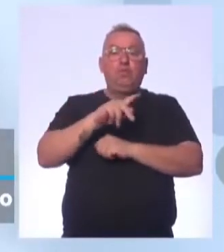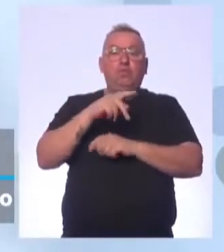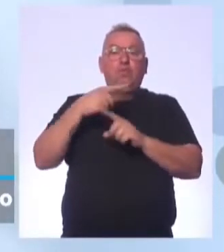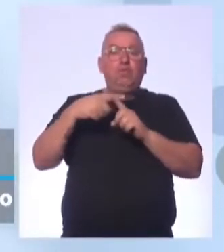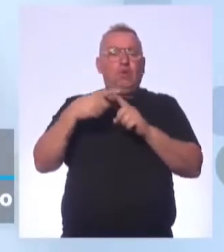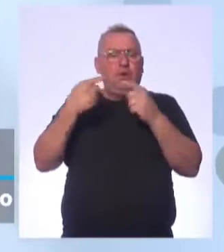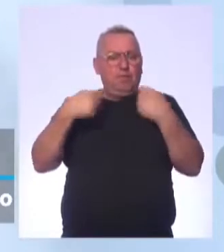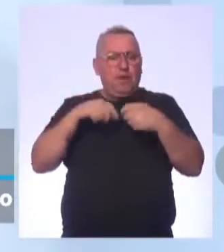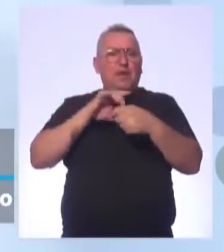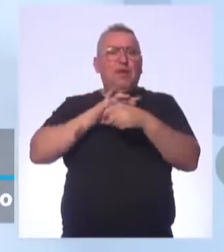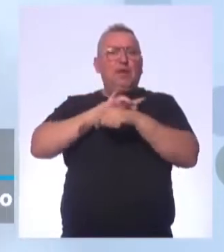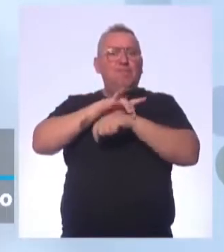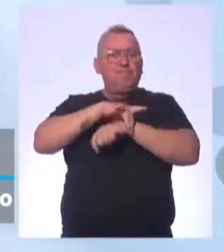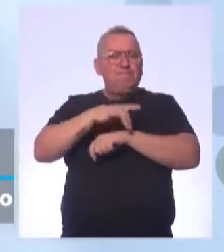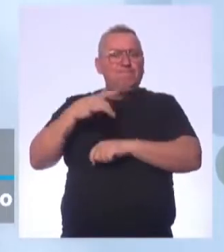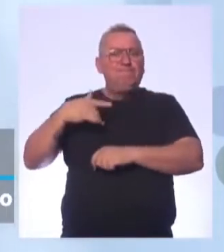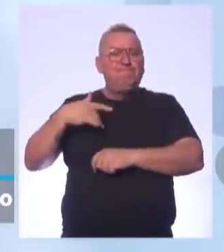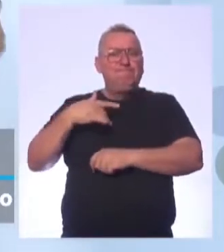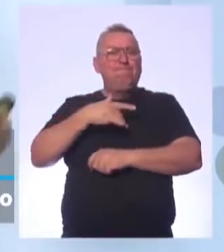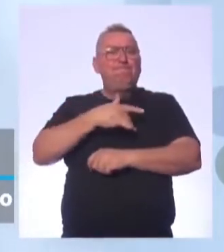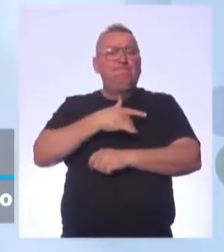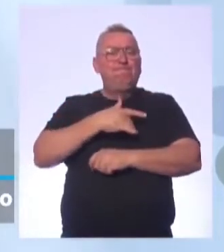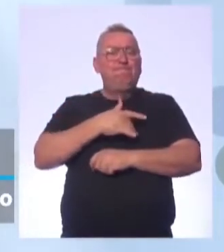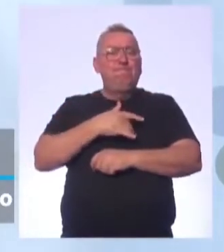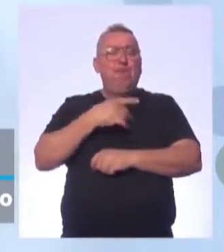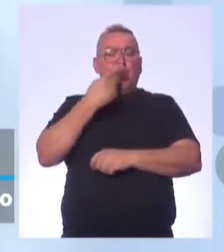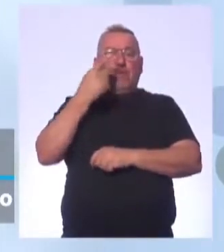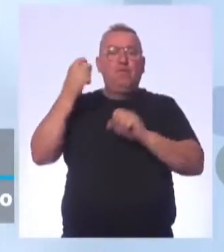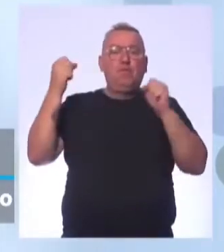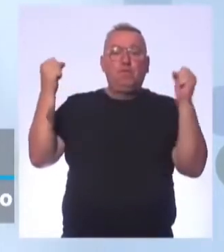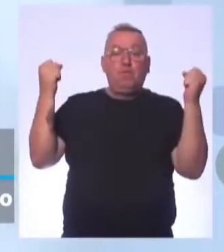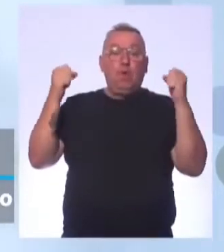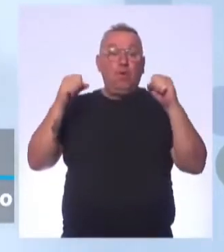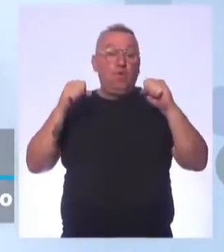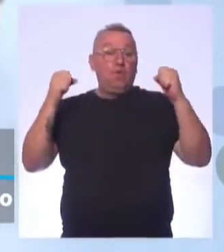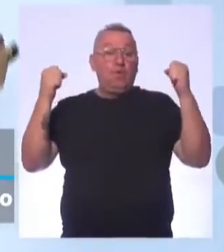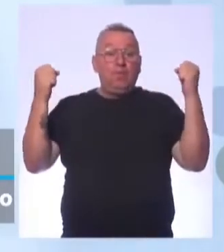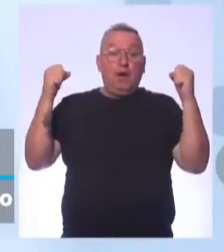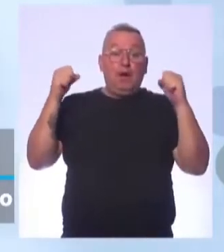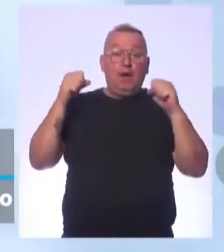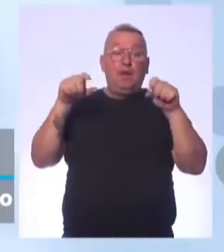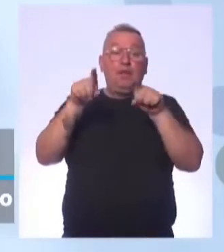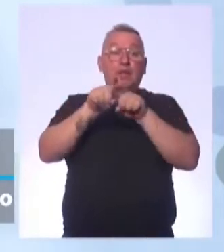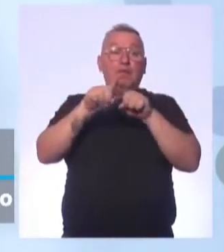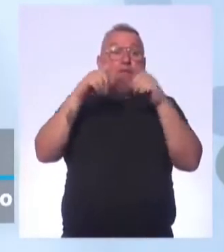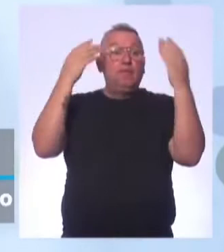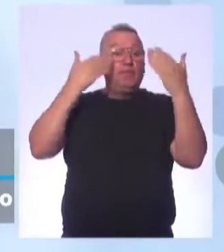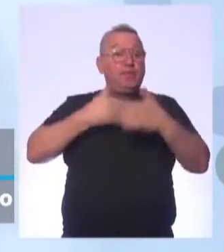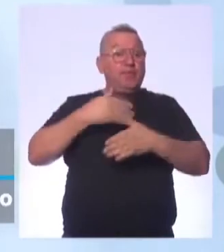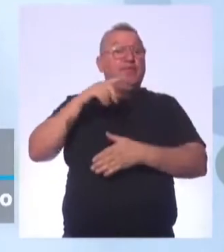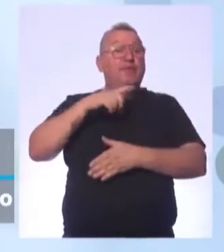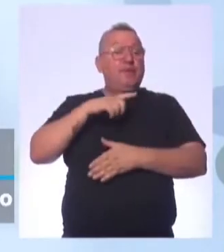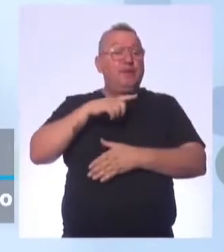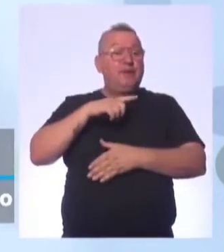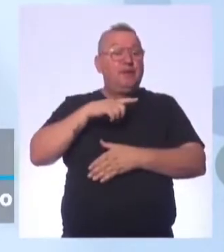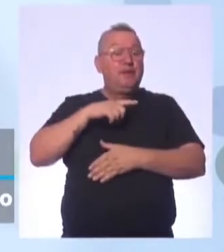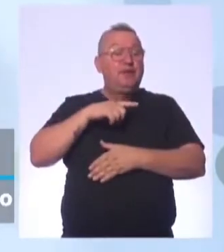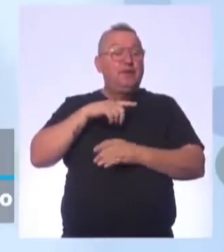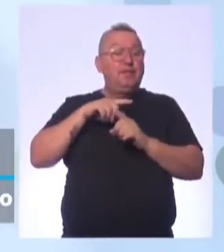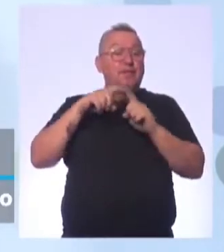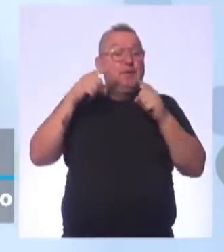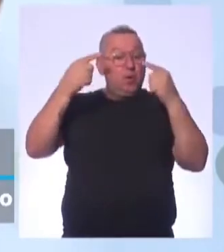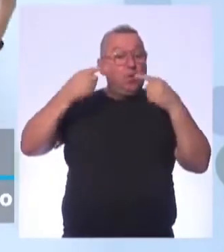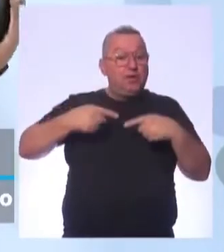de segurança. Nós vamos falar, sim, dos movimentos, das provas que tem, mas por uma questão